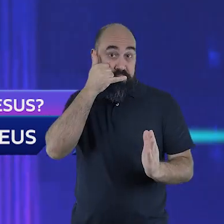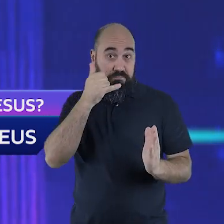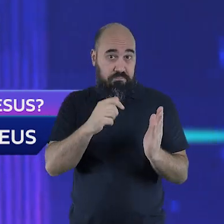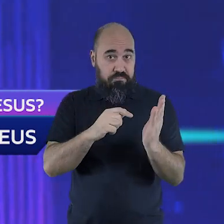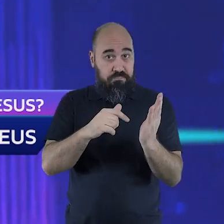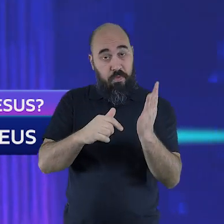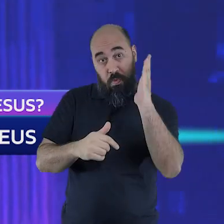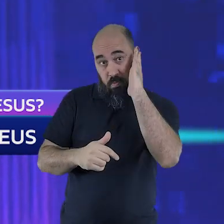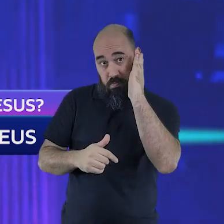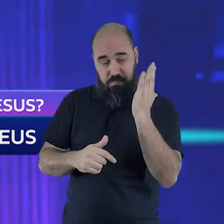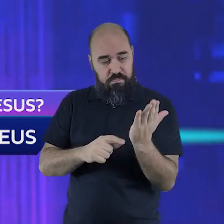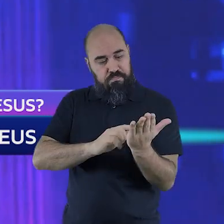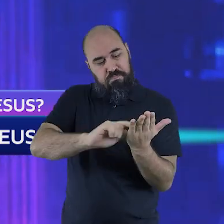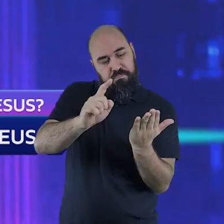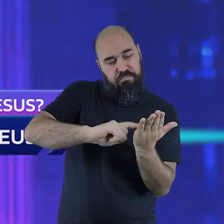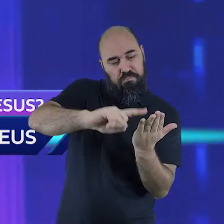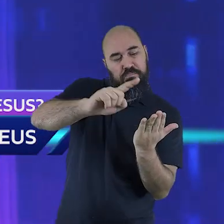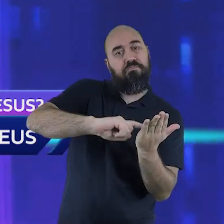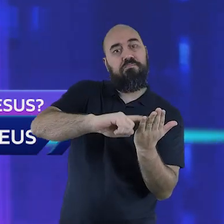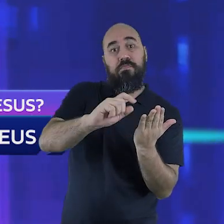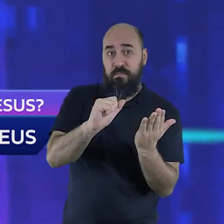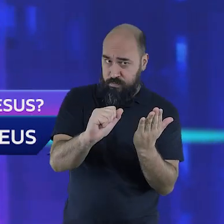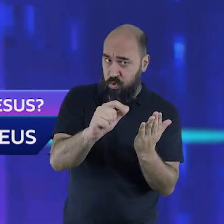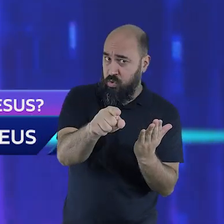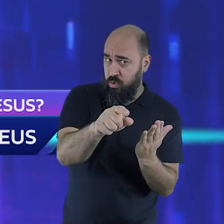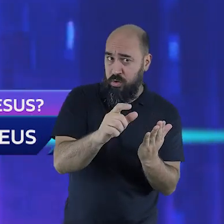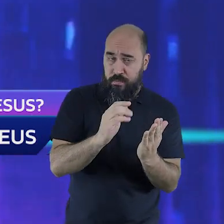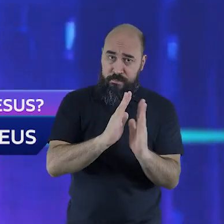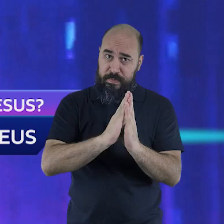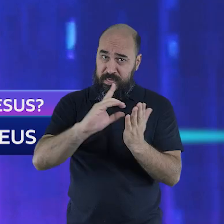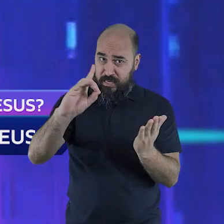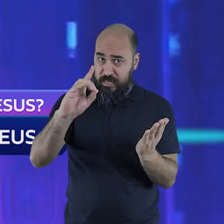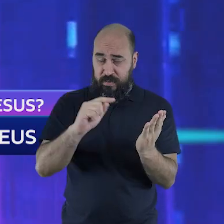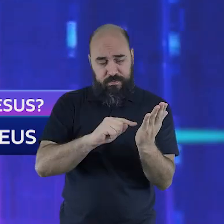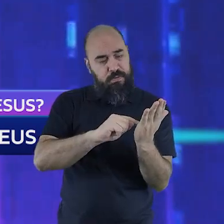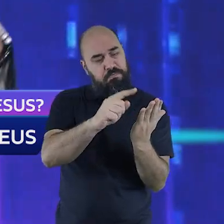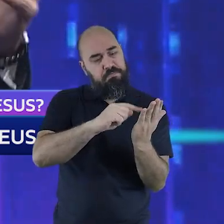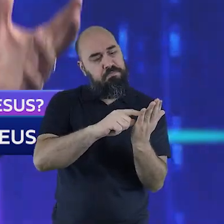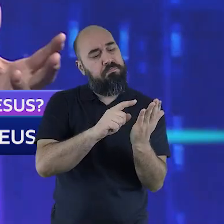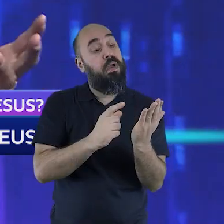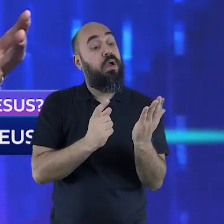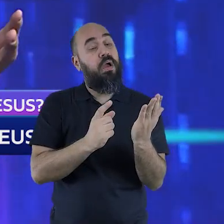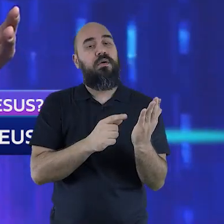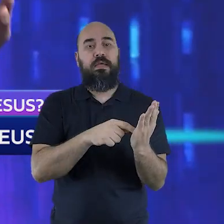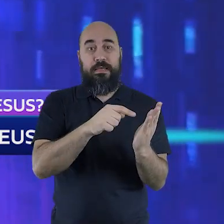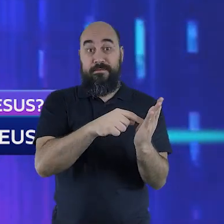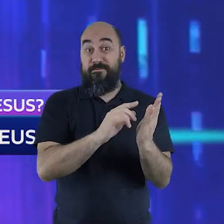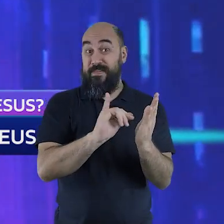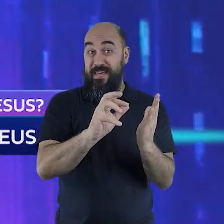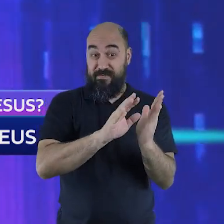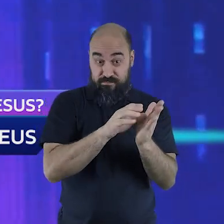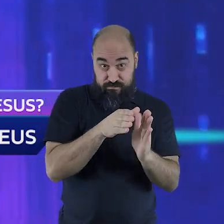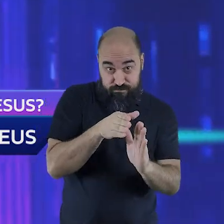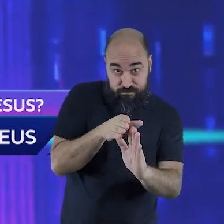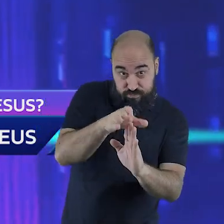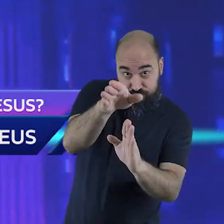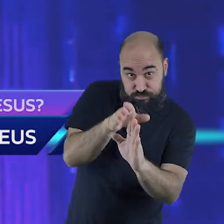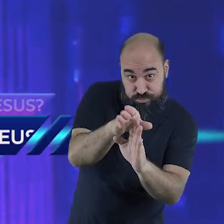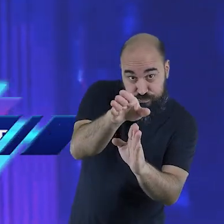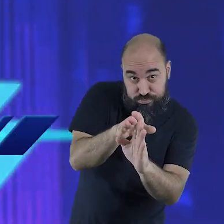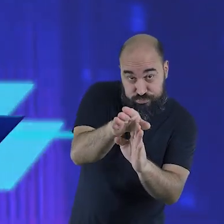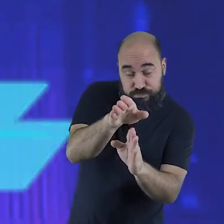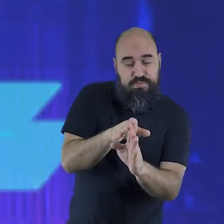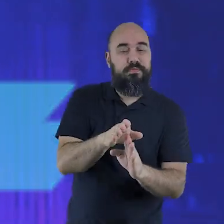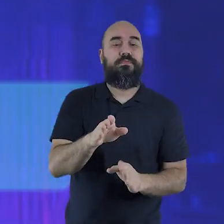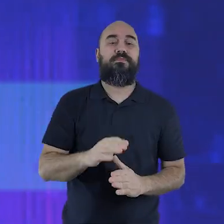juntos à palavra do Senhor, porque é ela quem vai hoje nos orientar sobre as grandes lições que podemos aprender de